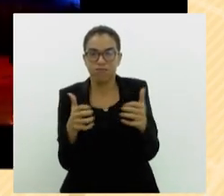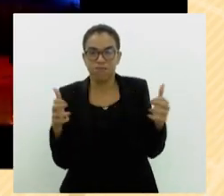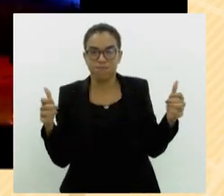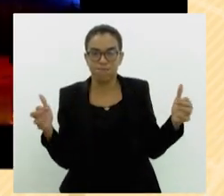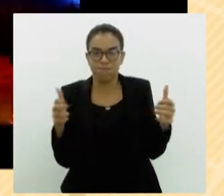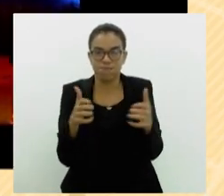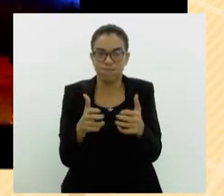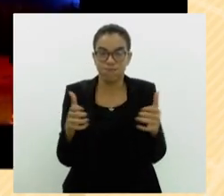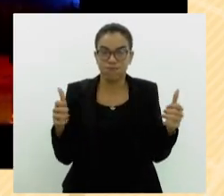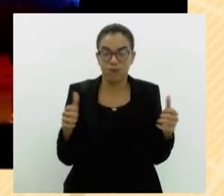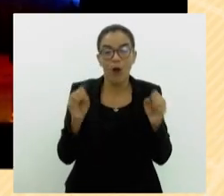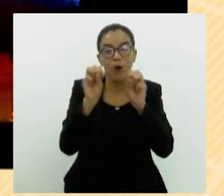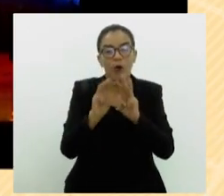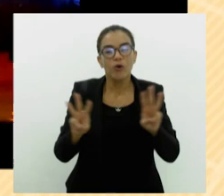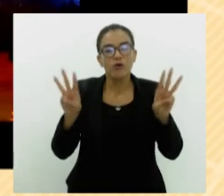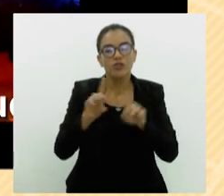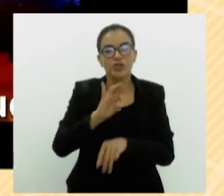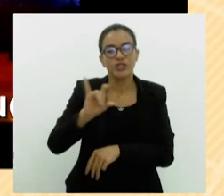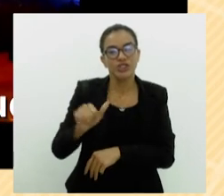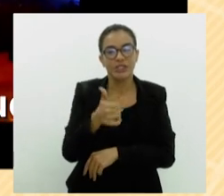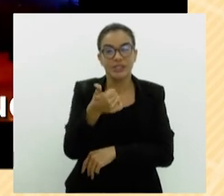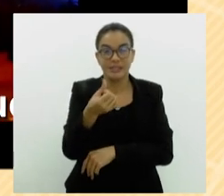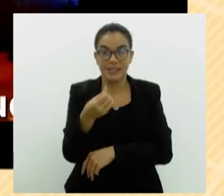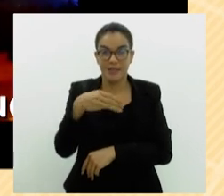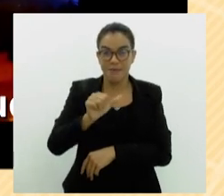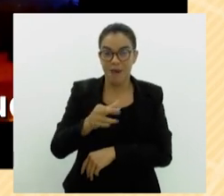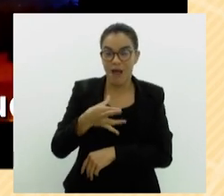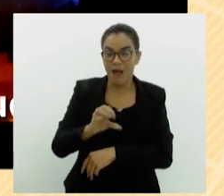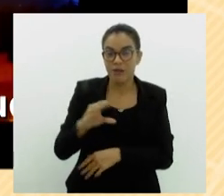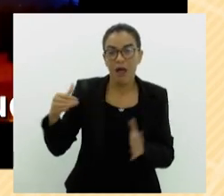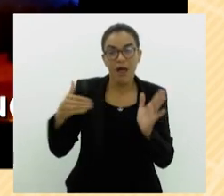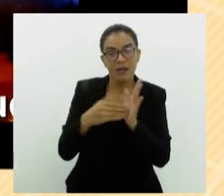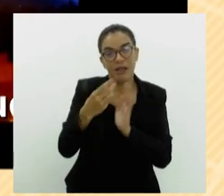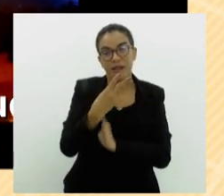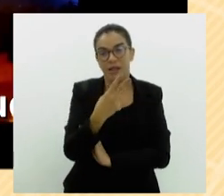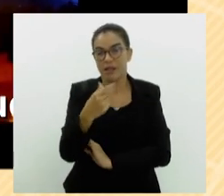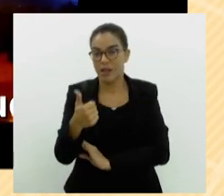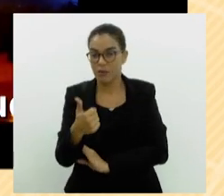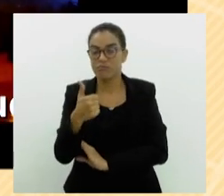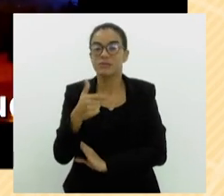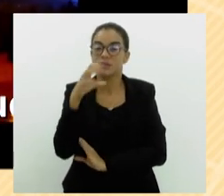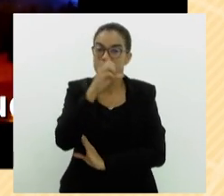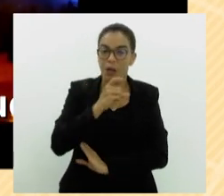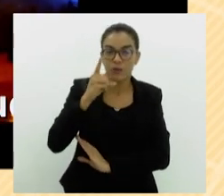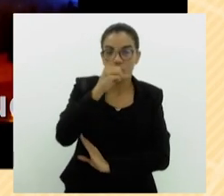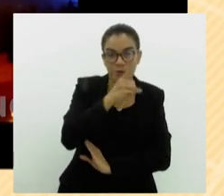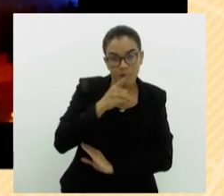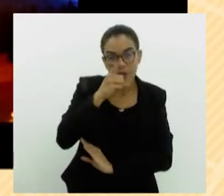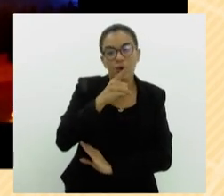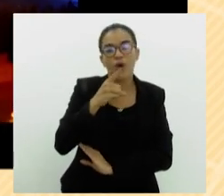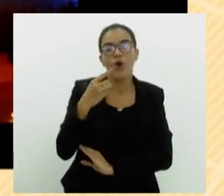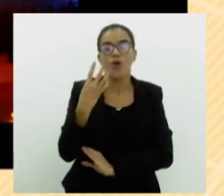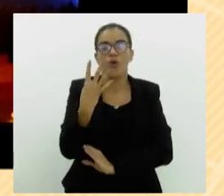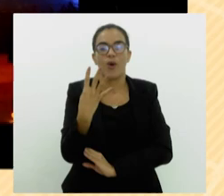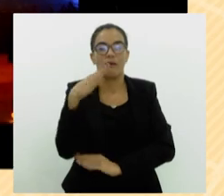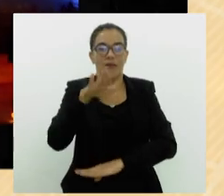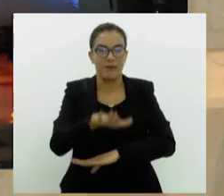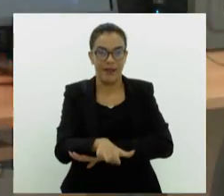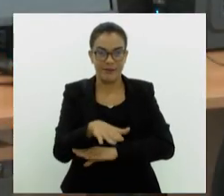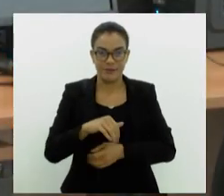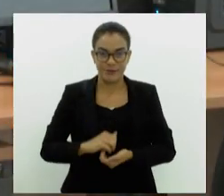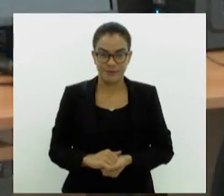O espetáculo escraia no dia 16 de março e segue até o dia 31, aos sábados e domingos, às 4 horas da tarde.